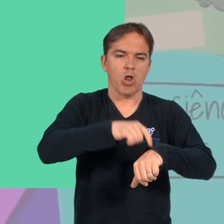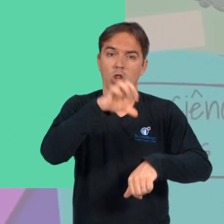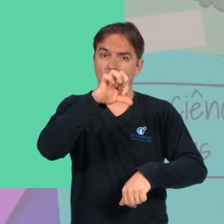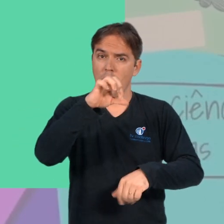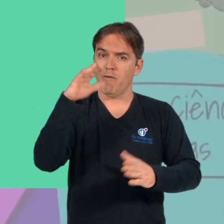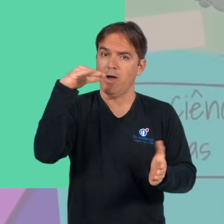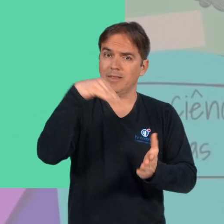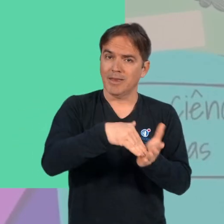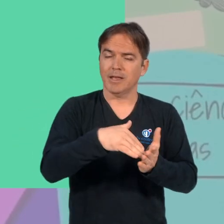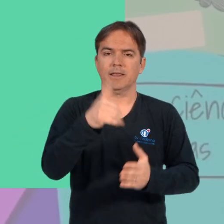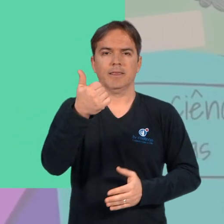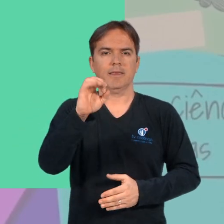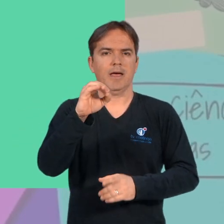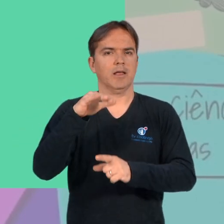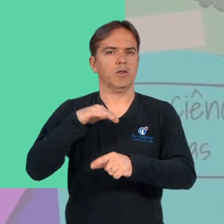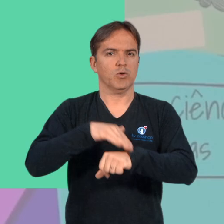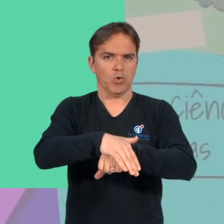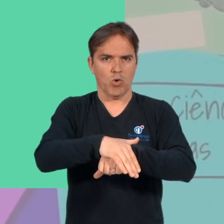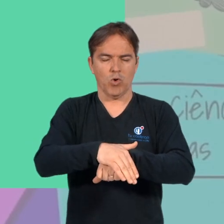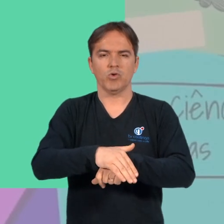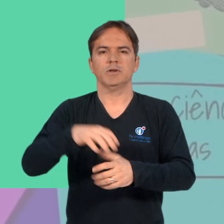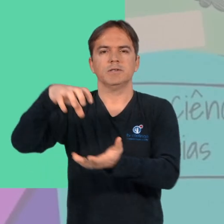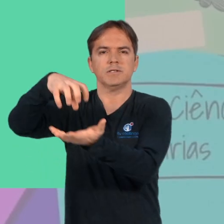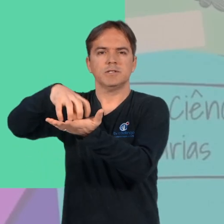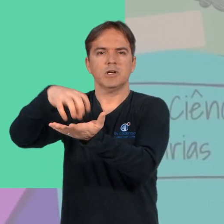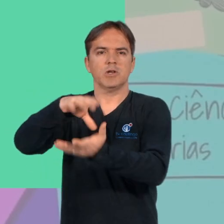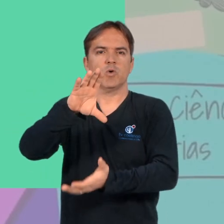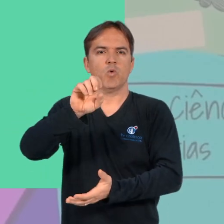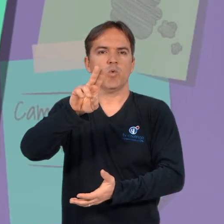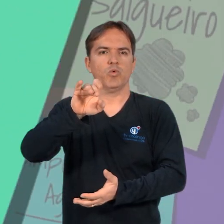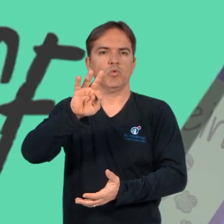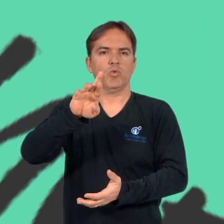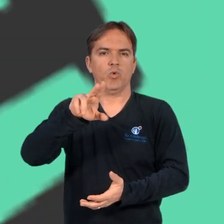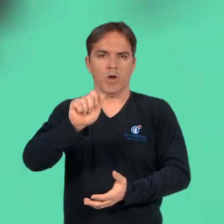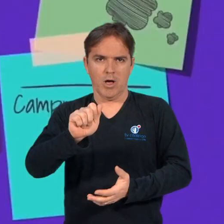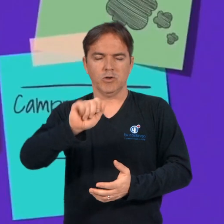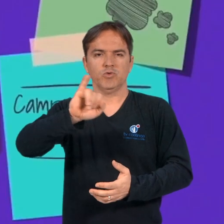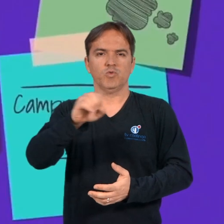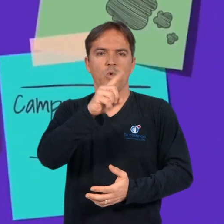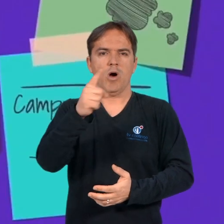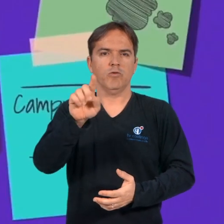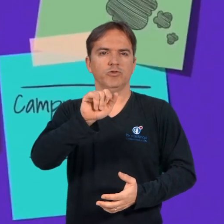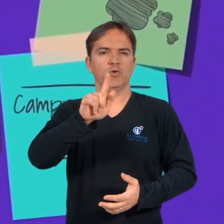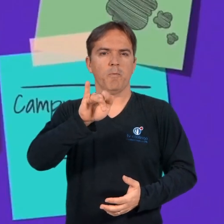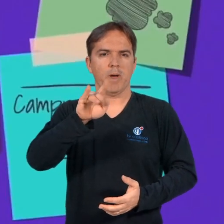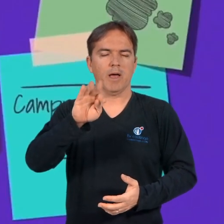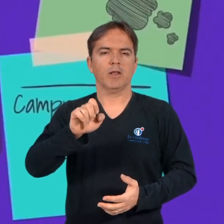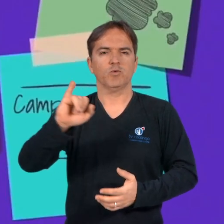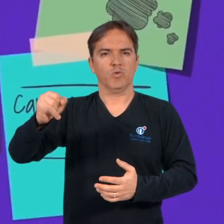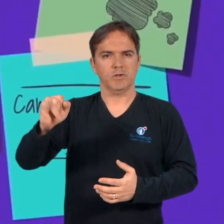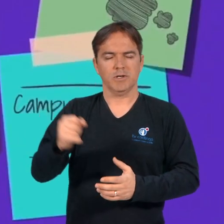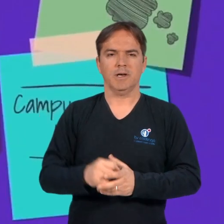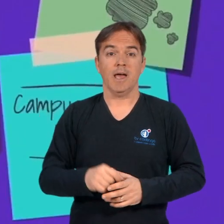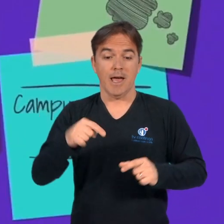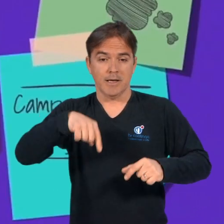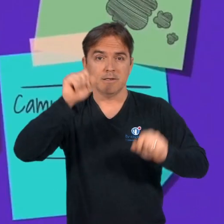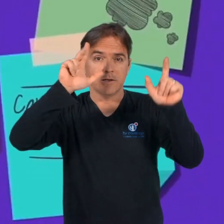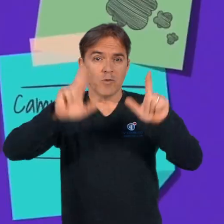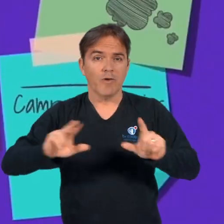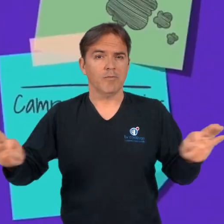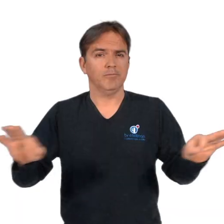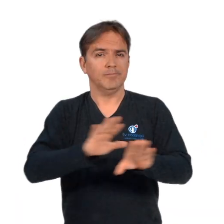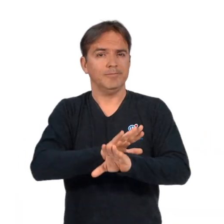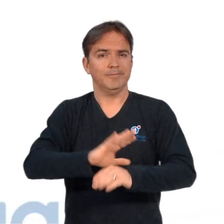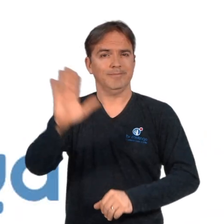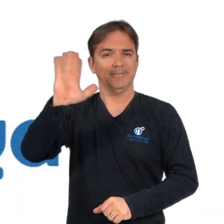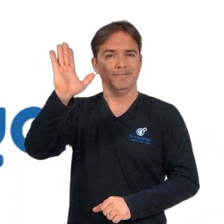10 da noite, no Centro de Cultura João Gilberto, em Juazeiro. Esta edição do Se Liga Universo fica por aqui. Até a